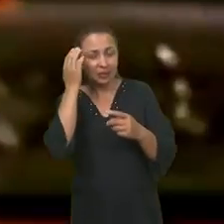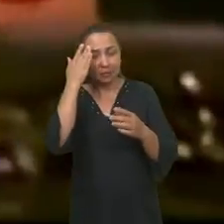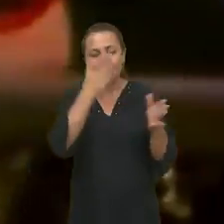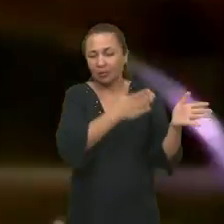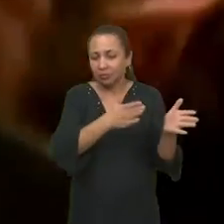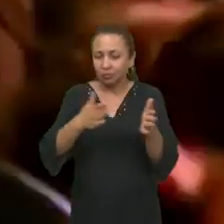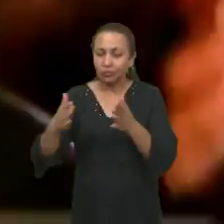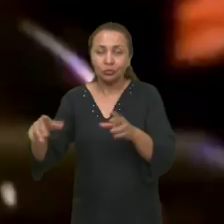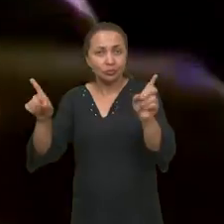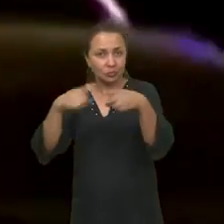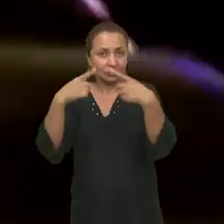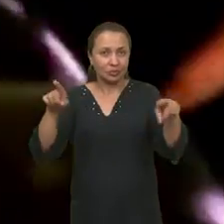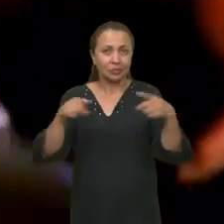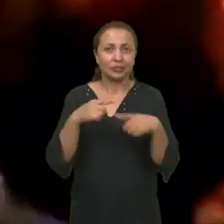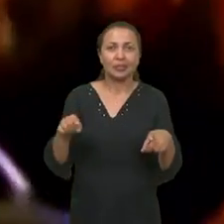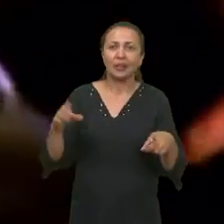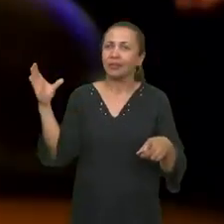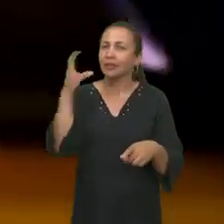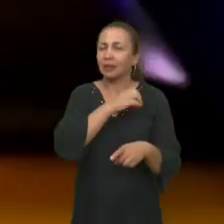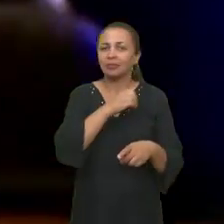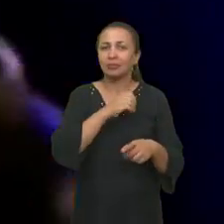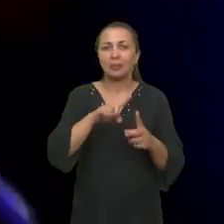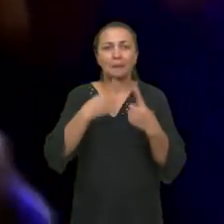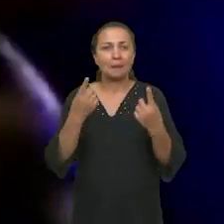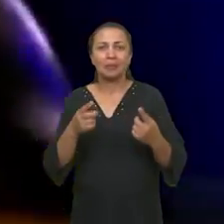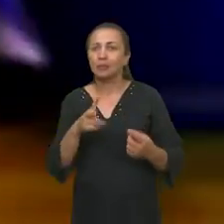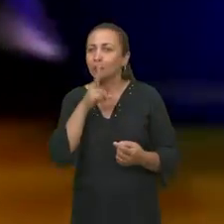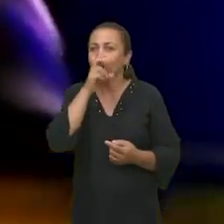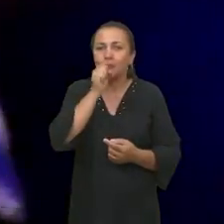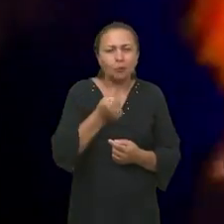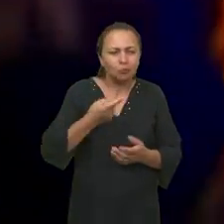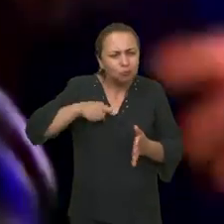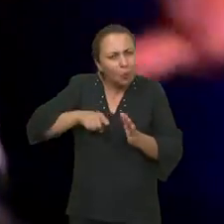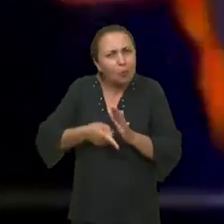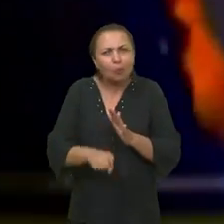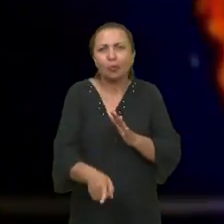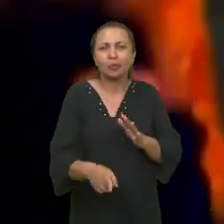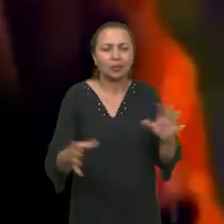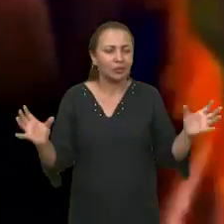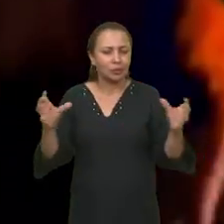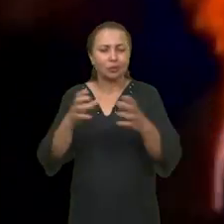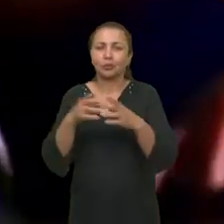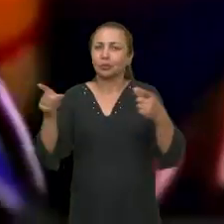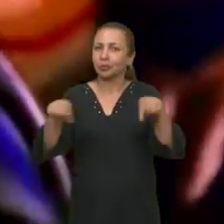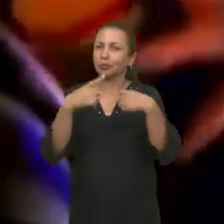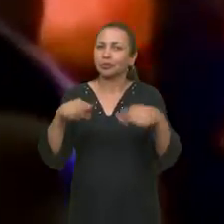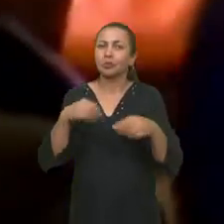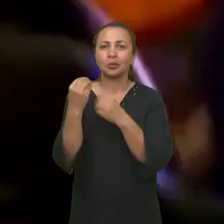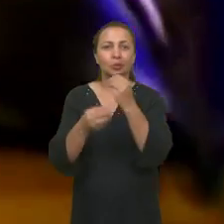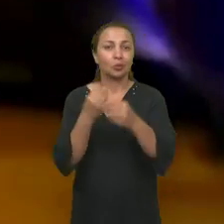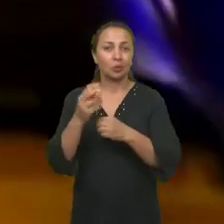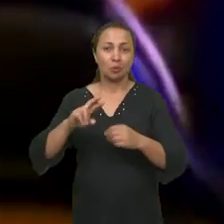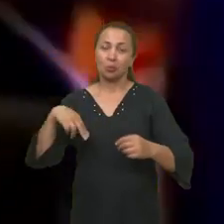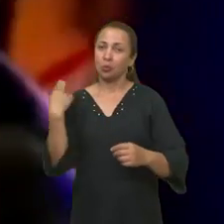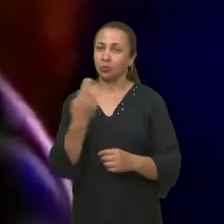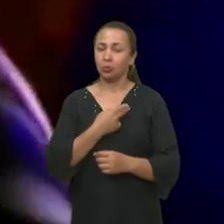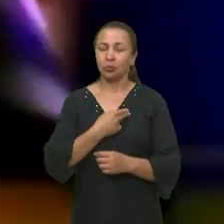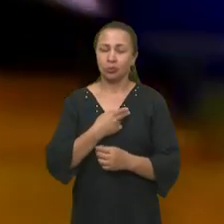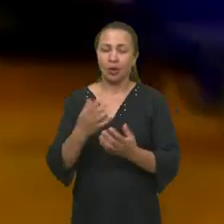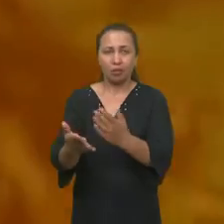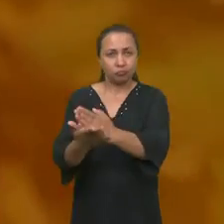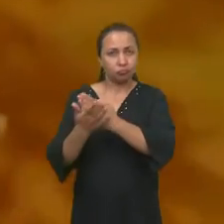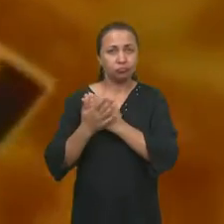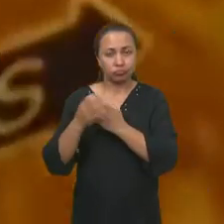entender através da trajetória musical, que foi uma trajetória rápida, mas foi uma trajetória intensa, dessa banda e como ela nos